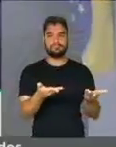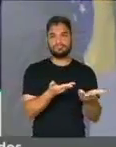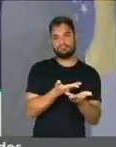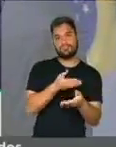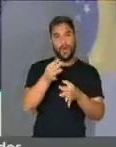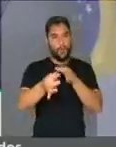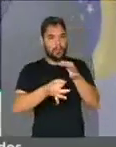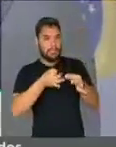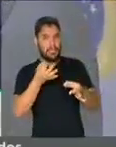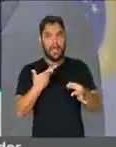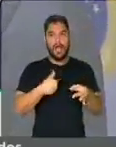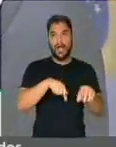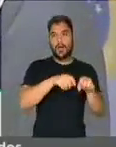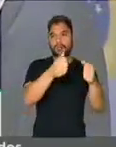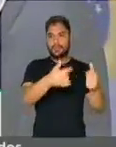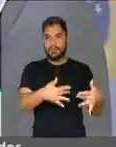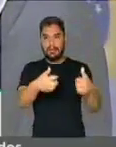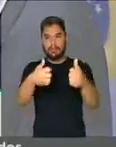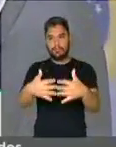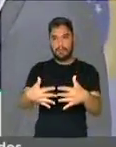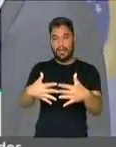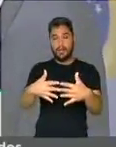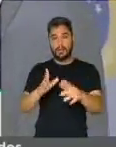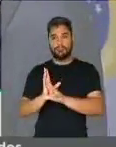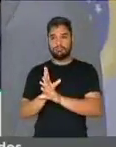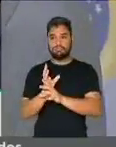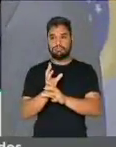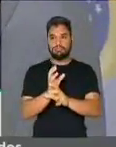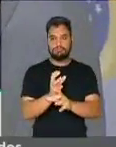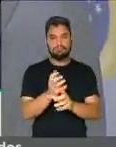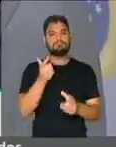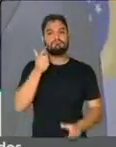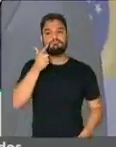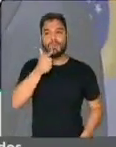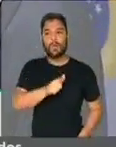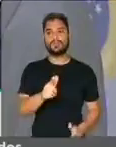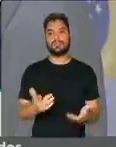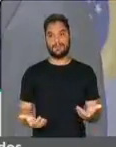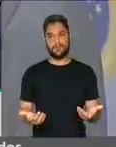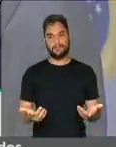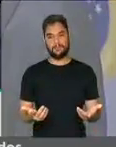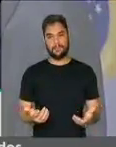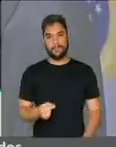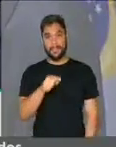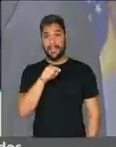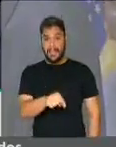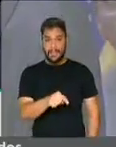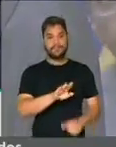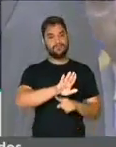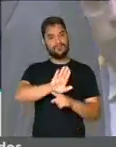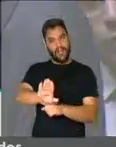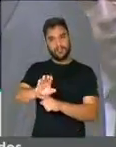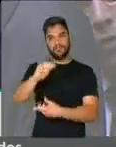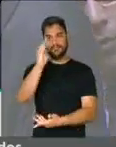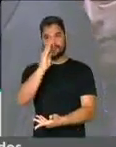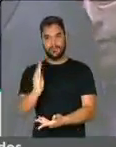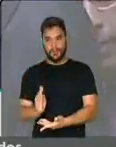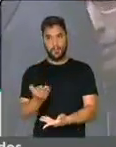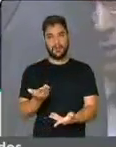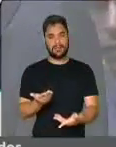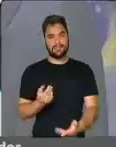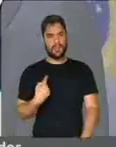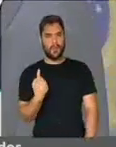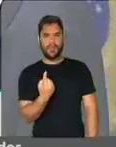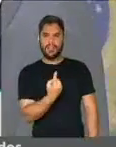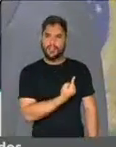conscientizar e deu certo. Então, para todos nós, porque para o país é um legado e para todos nós é